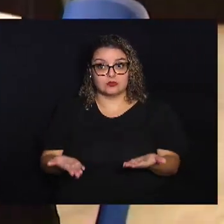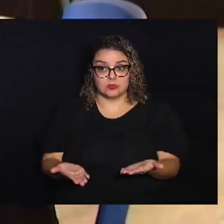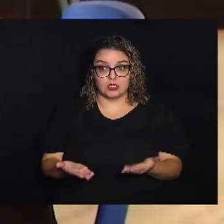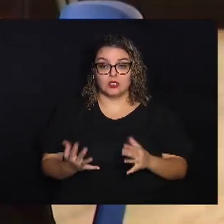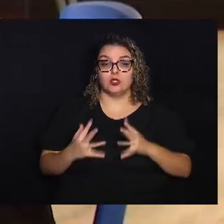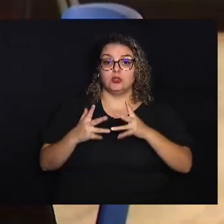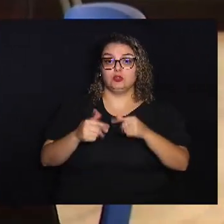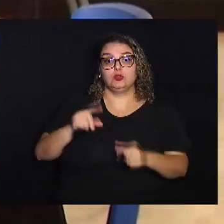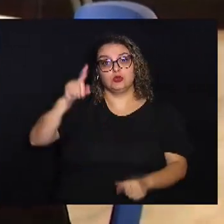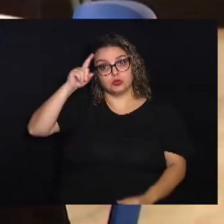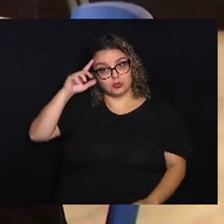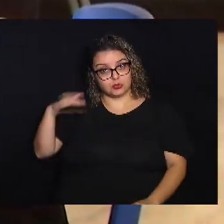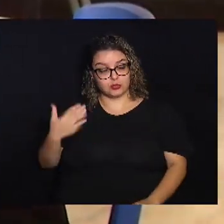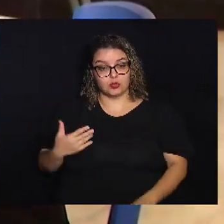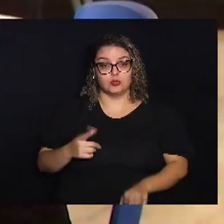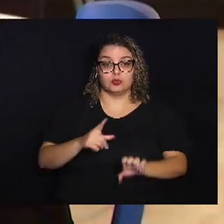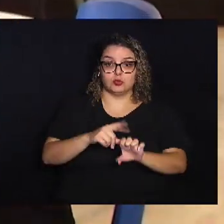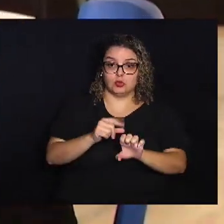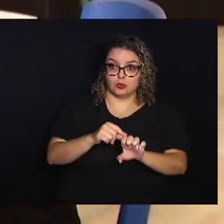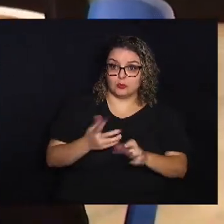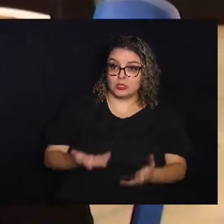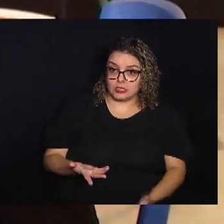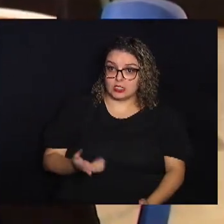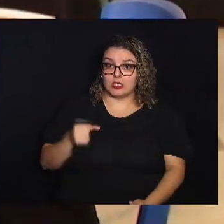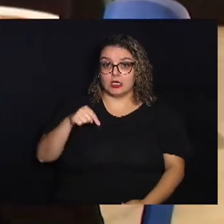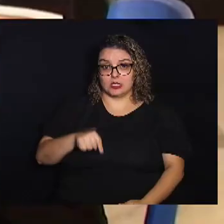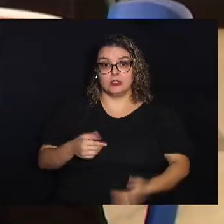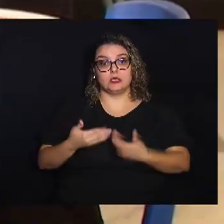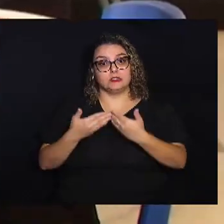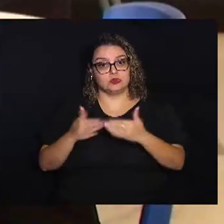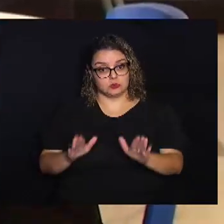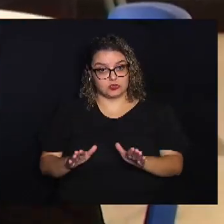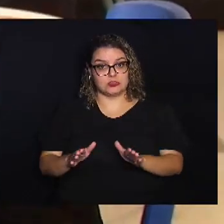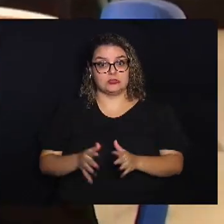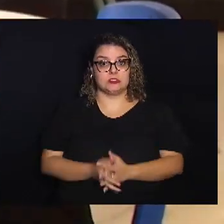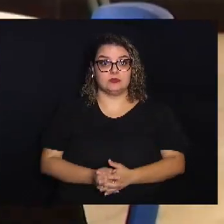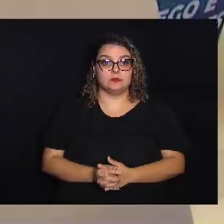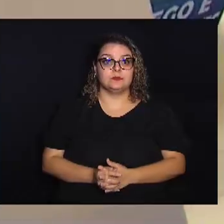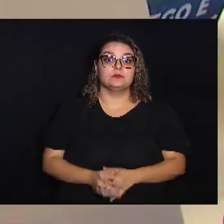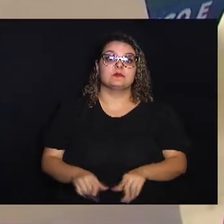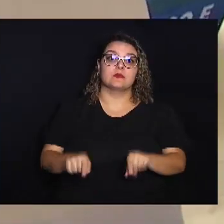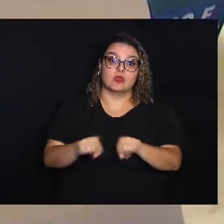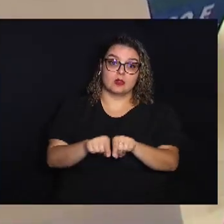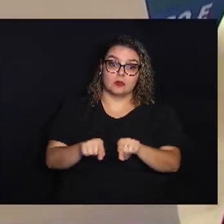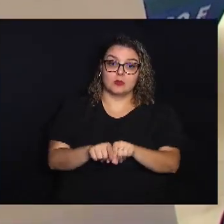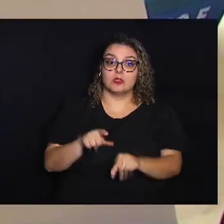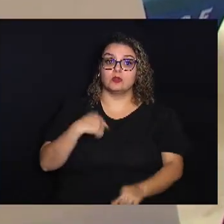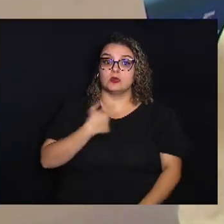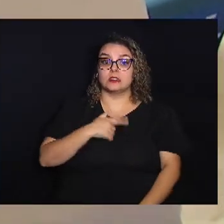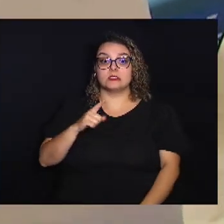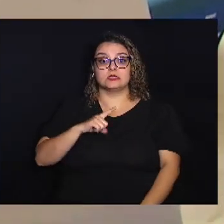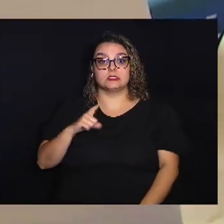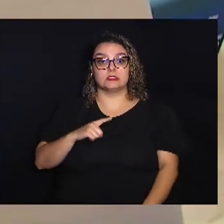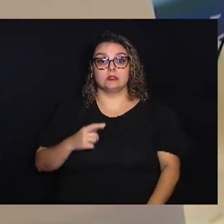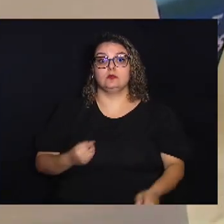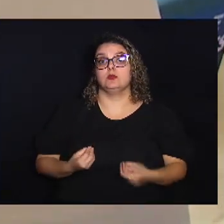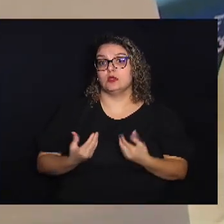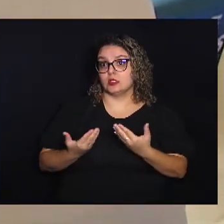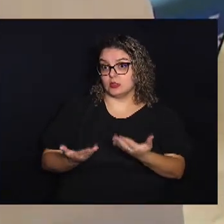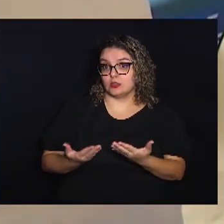as rotinas do micro empreendedor aqui à disposição além de nós temos também a oferta de